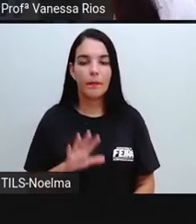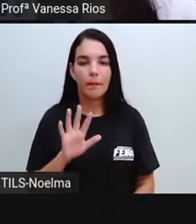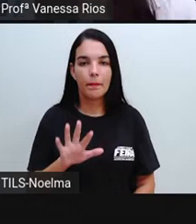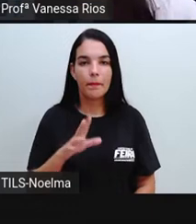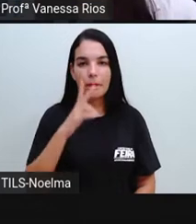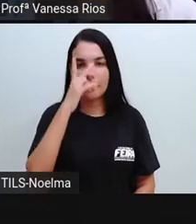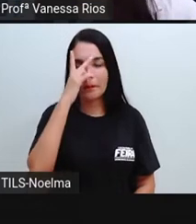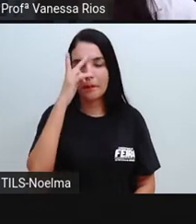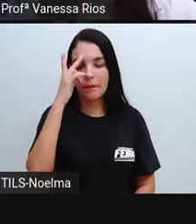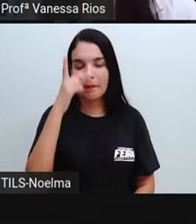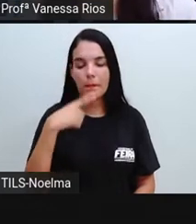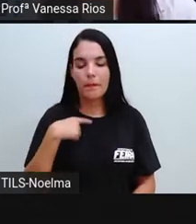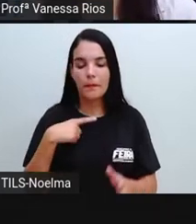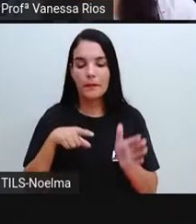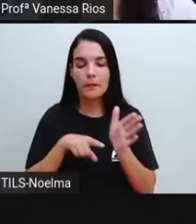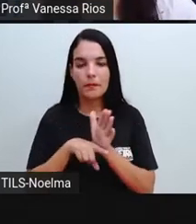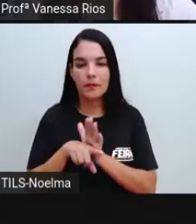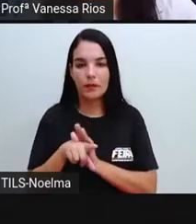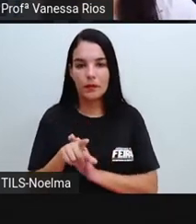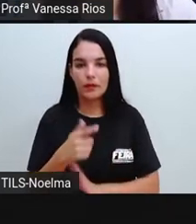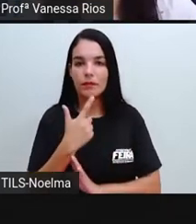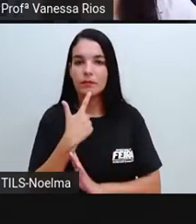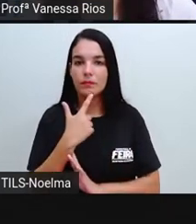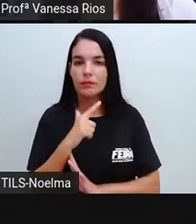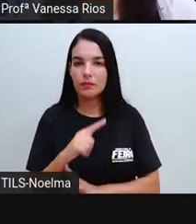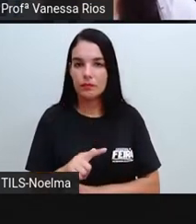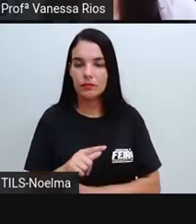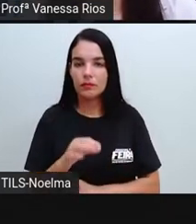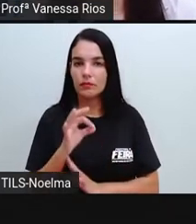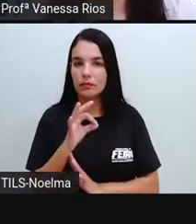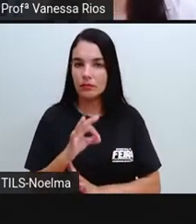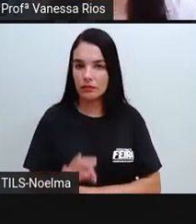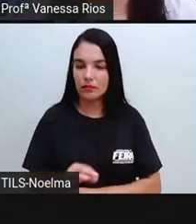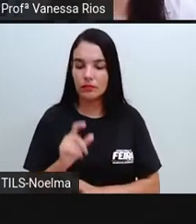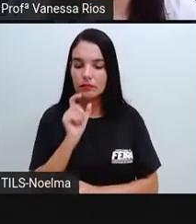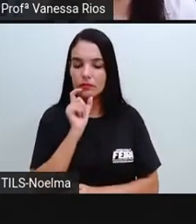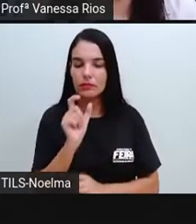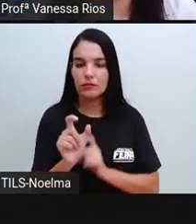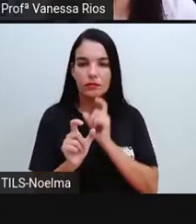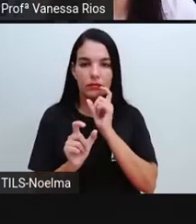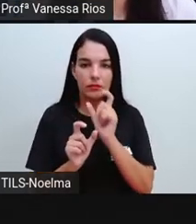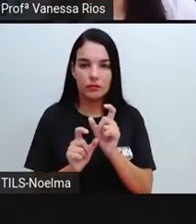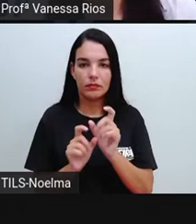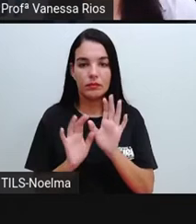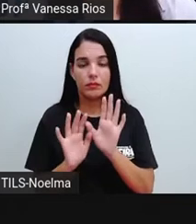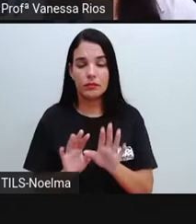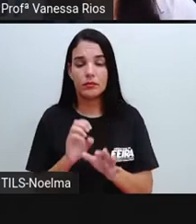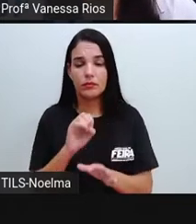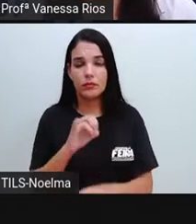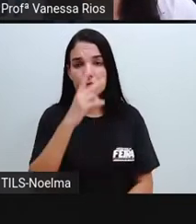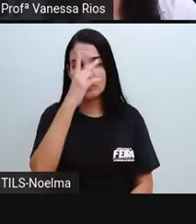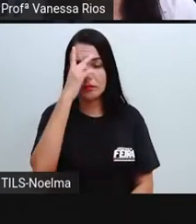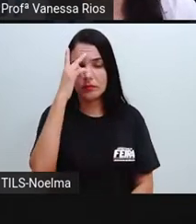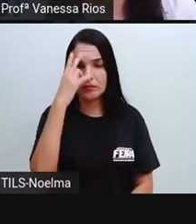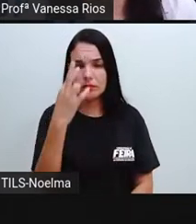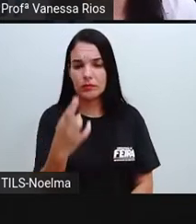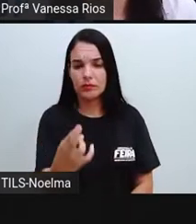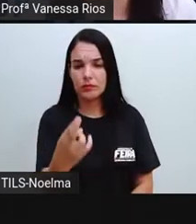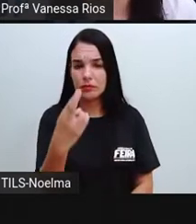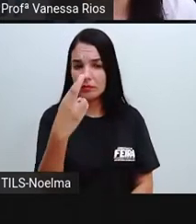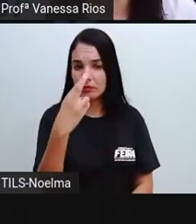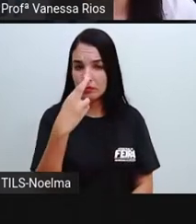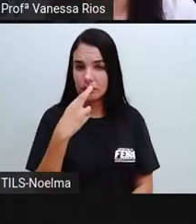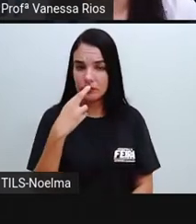linguagem formal, mas dependendo da pessoa que ele estiver entrevistando, essa pessoa pode sim utilizar a